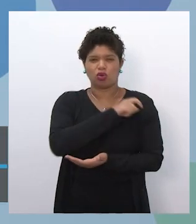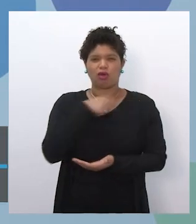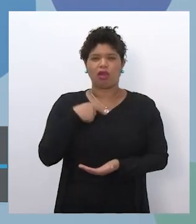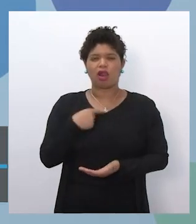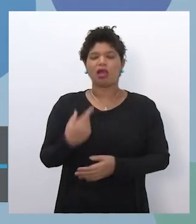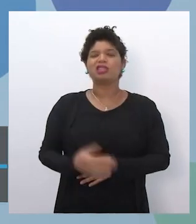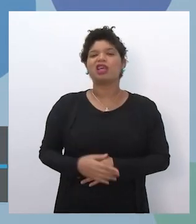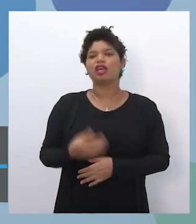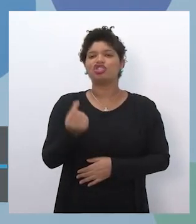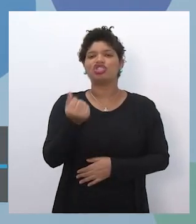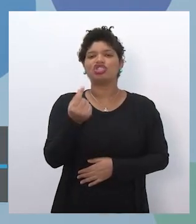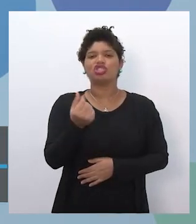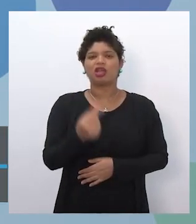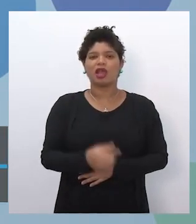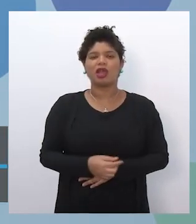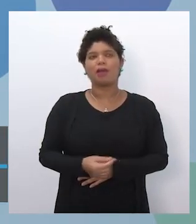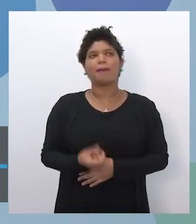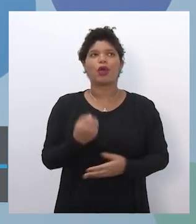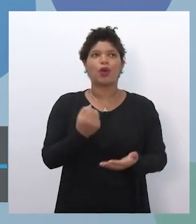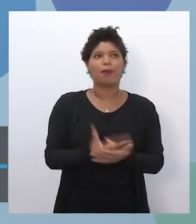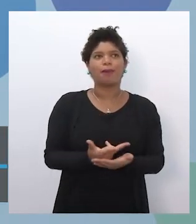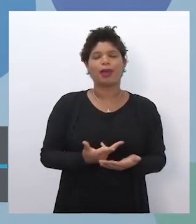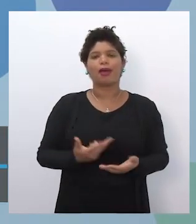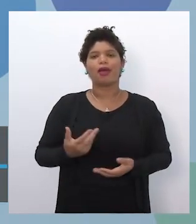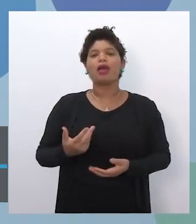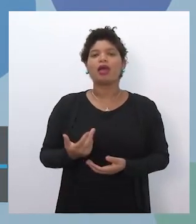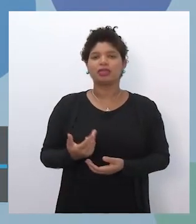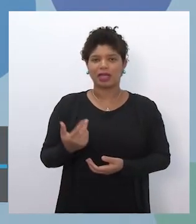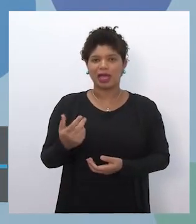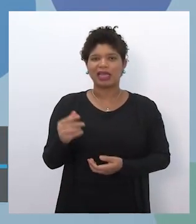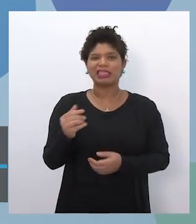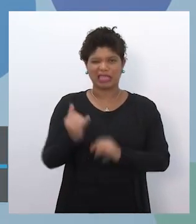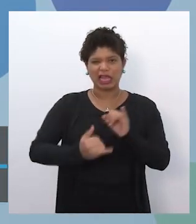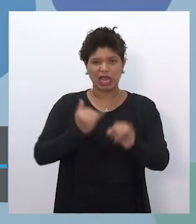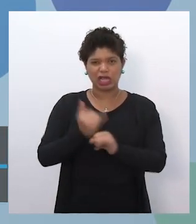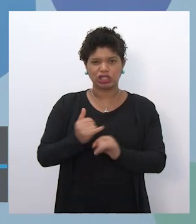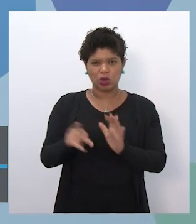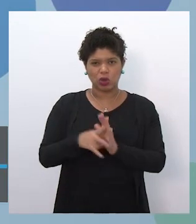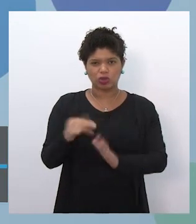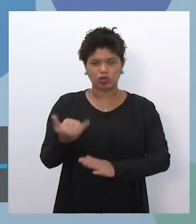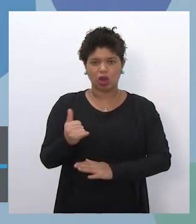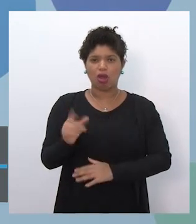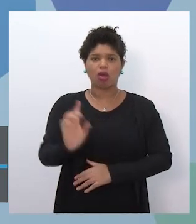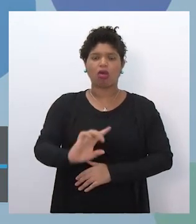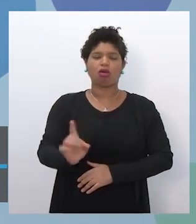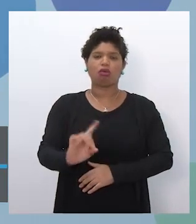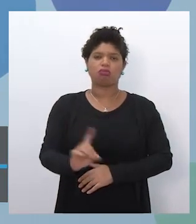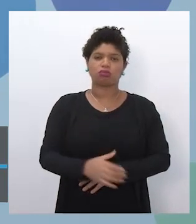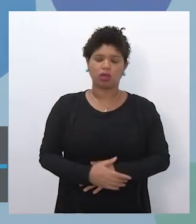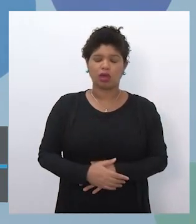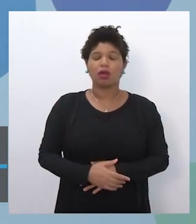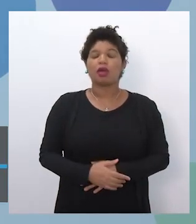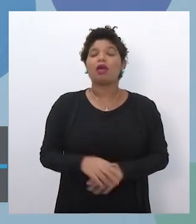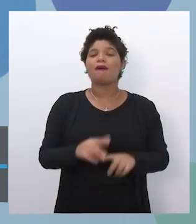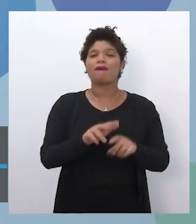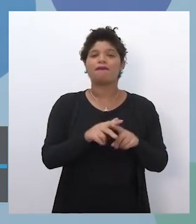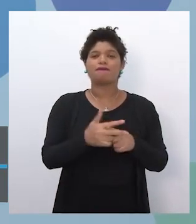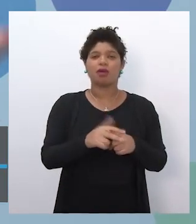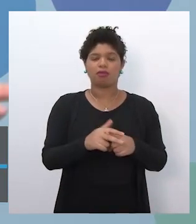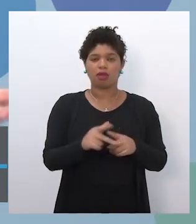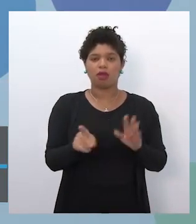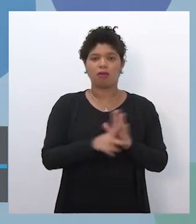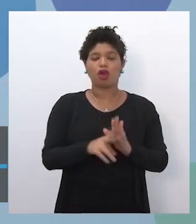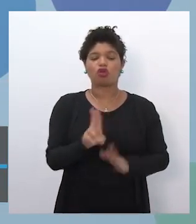gastar recursos, gastar franquia de dados com esse acesso. Isso é super importante, estudante é uma ferramenta que não é só